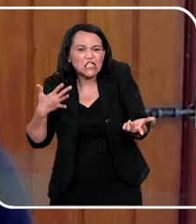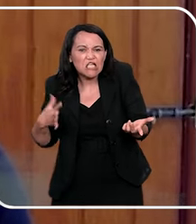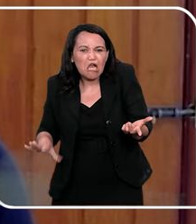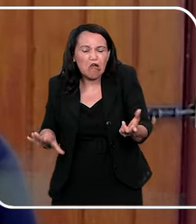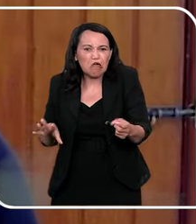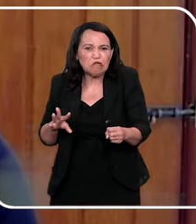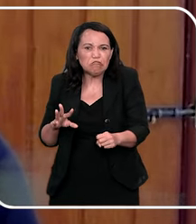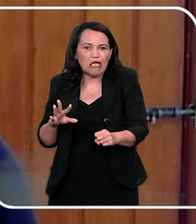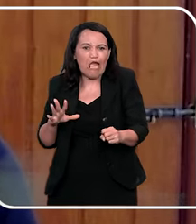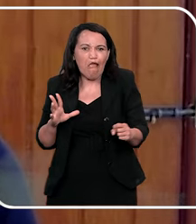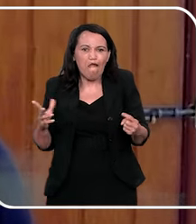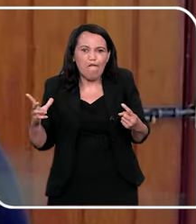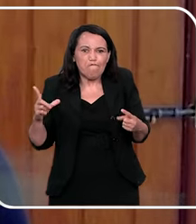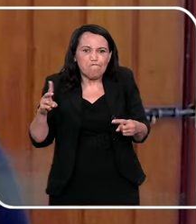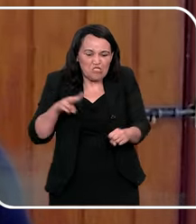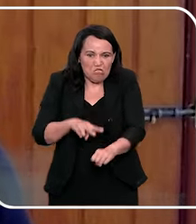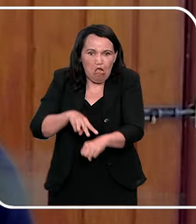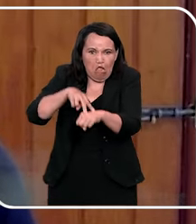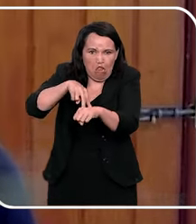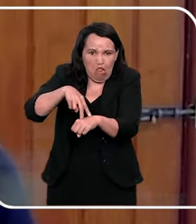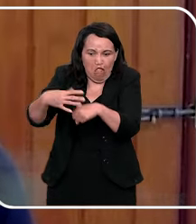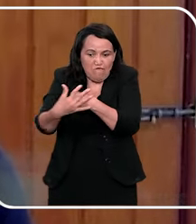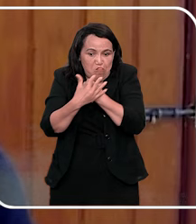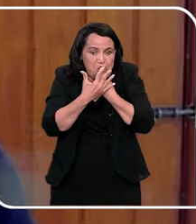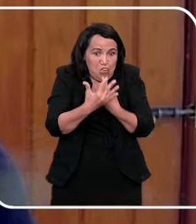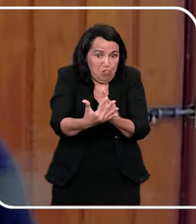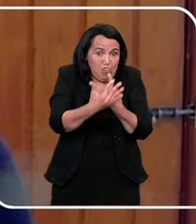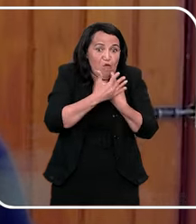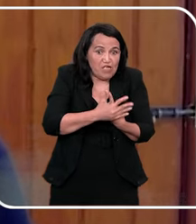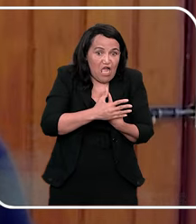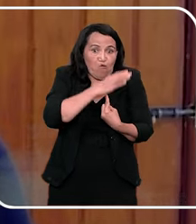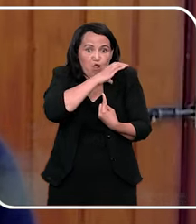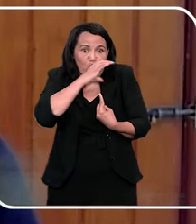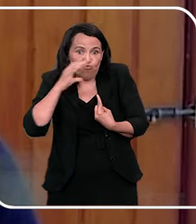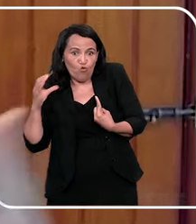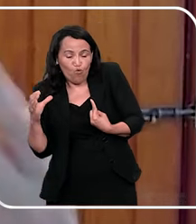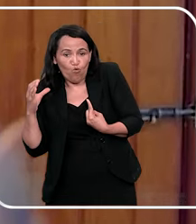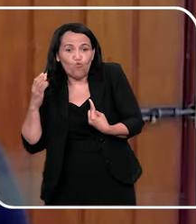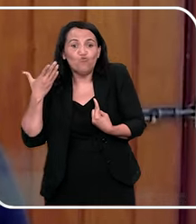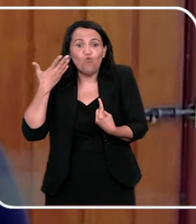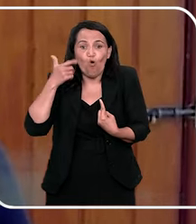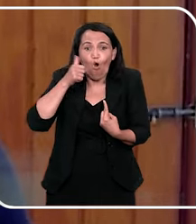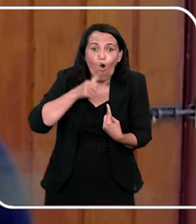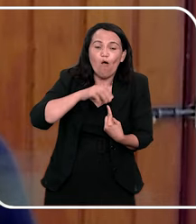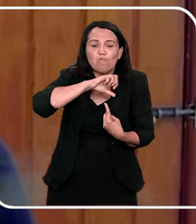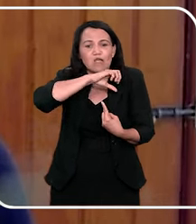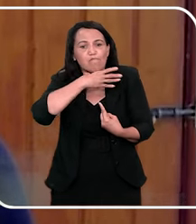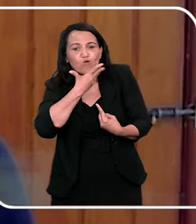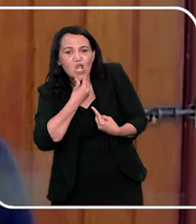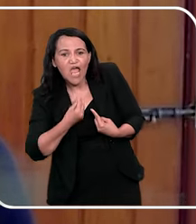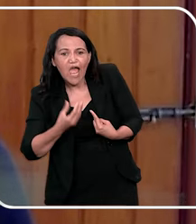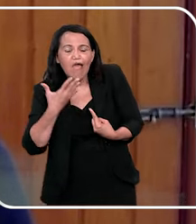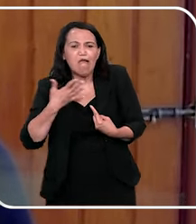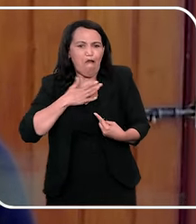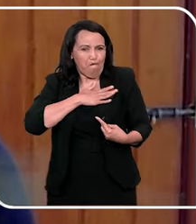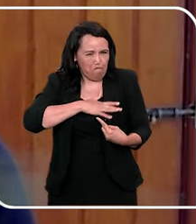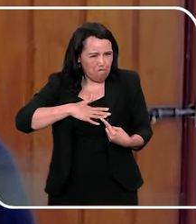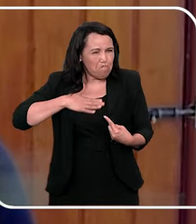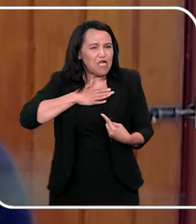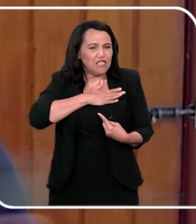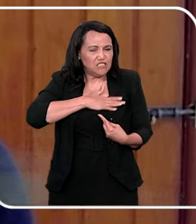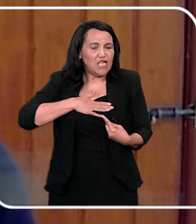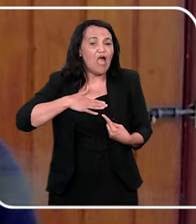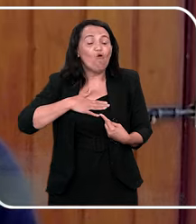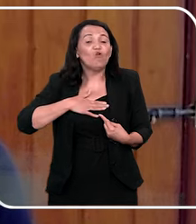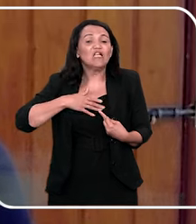impotência, inclusive de um adulto, de uma adulta, faz com que ele sinta mais prazer. É o que a Joana Maranhão